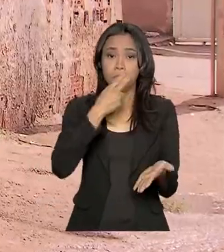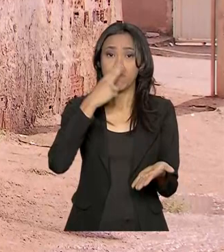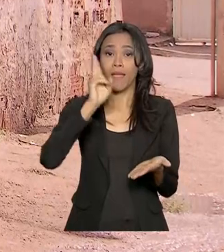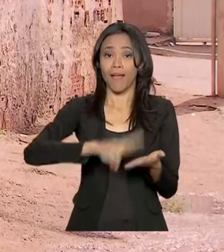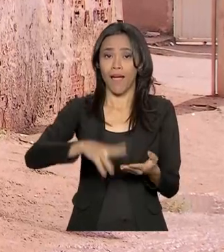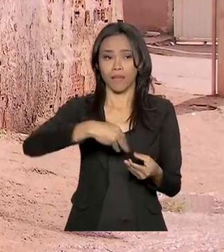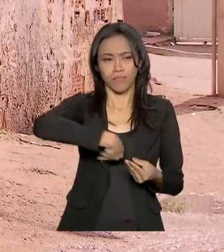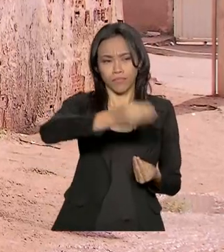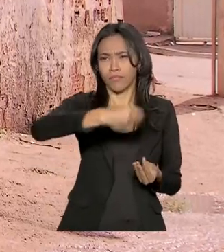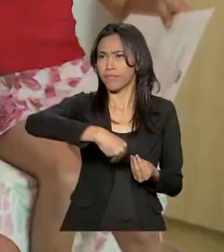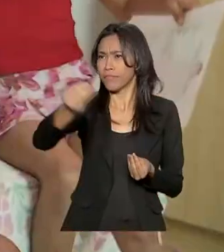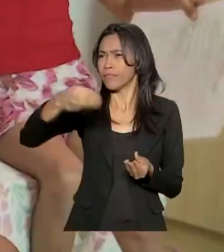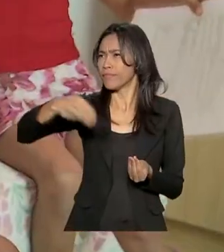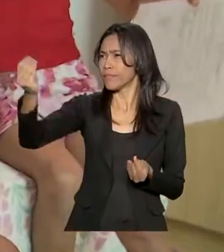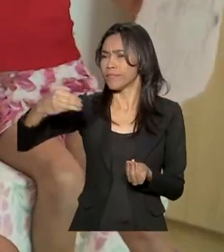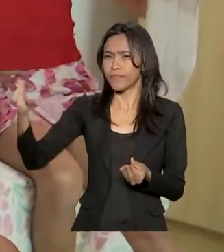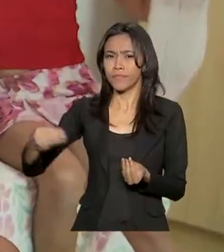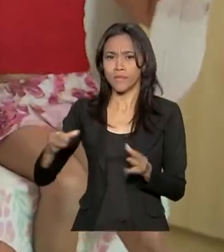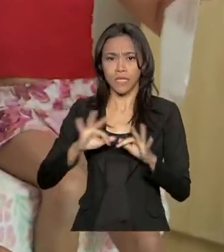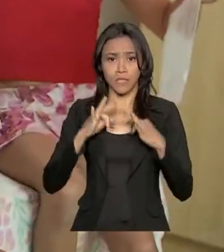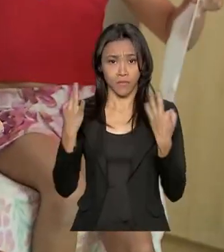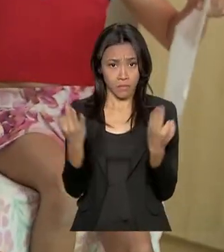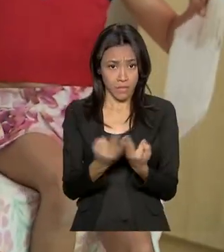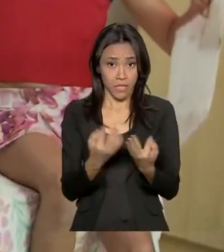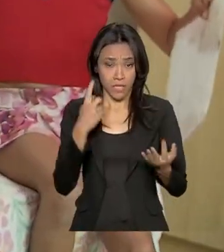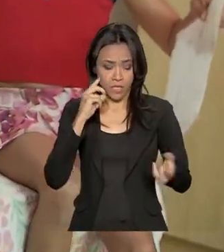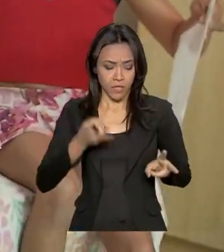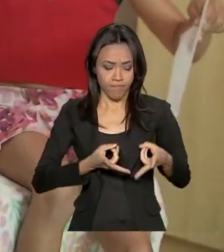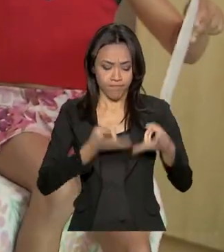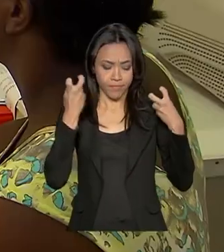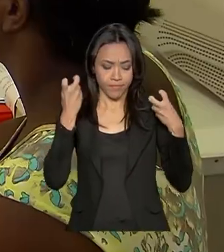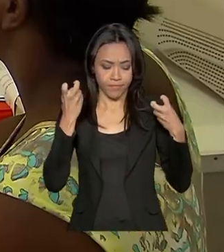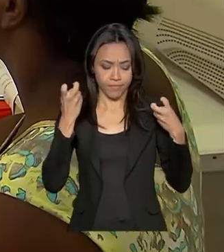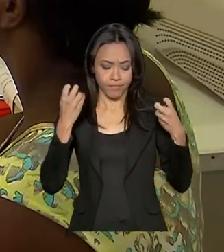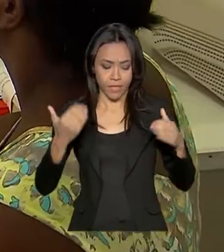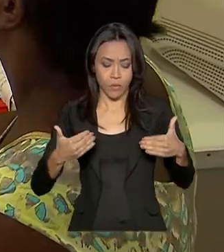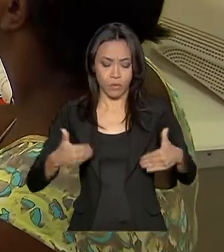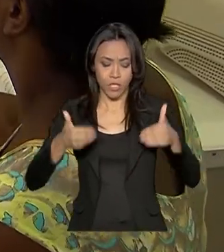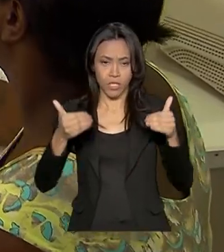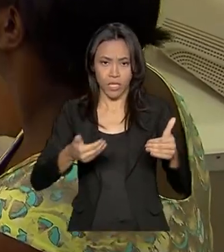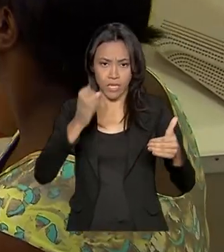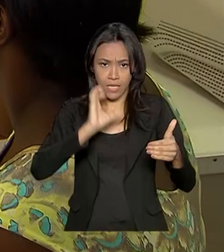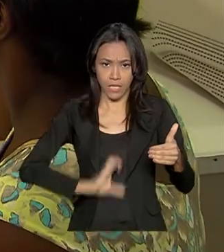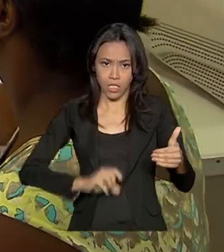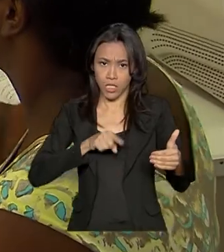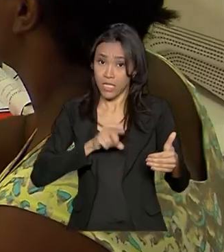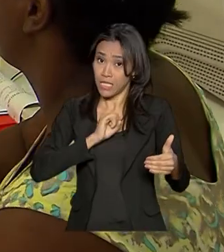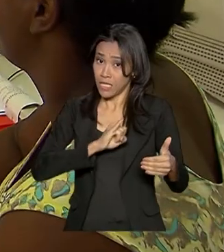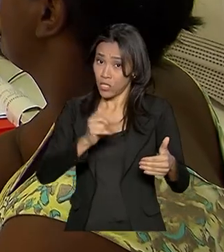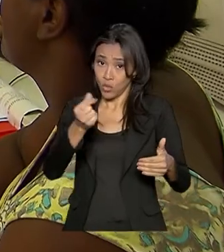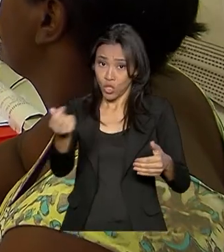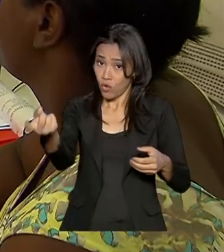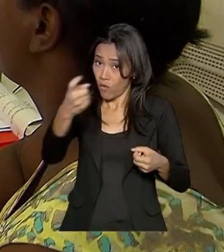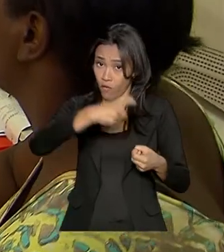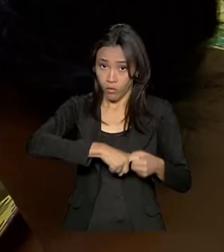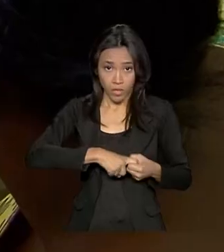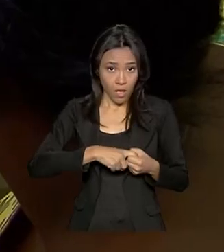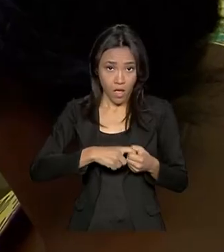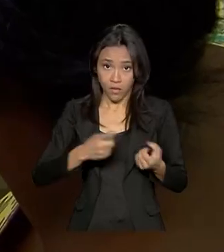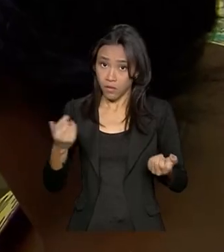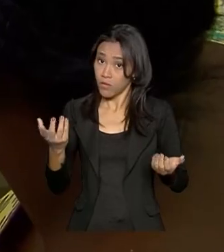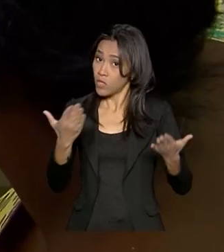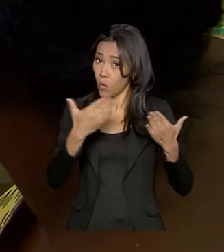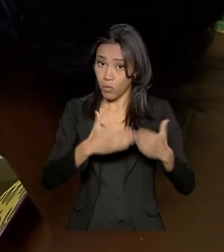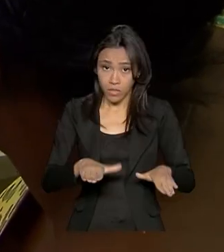sendo enviadas às famílias identificadas pelo Ministério da Cidadania. Caso os recursos não sejam devolvidos, elas